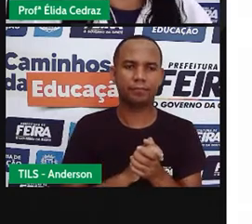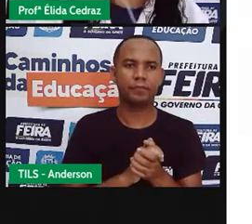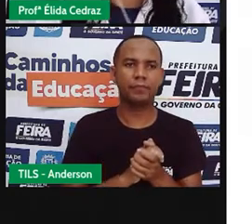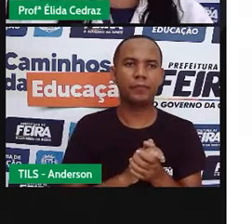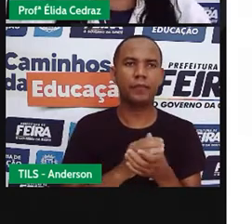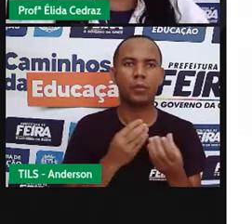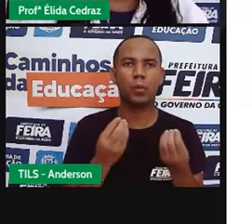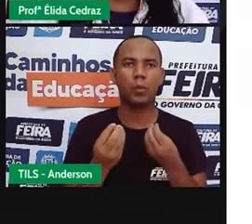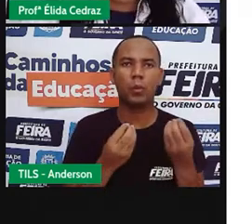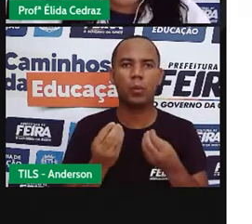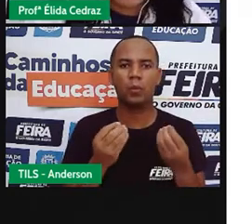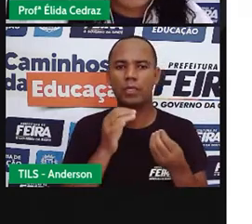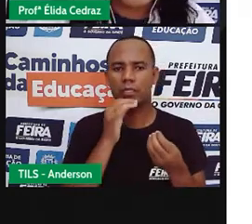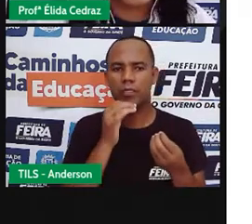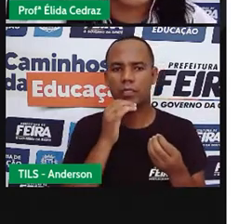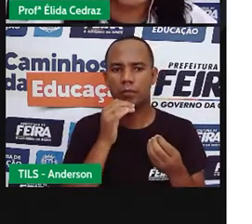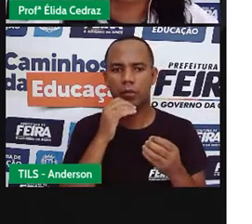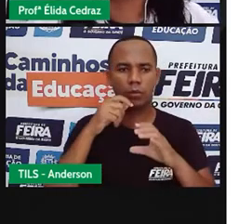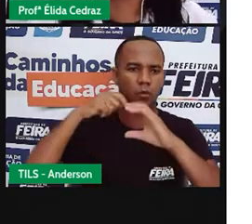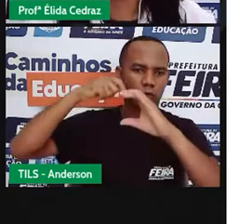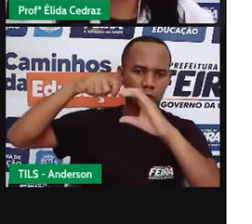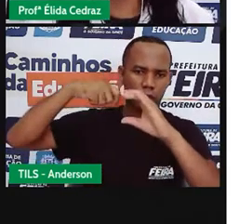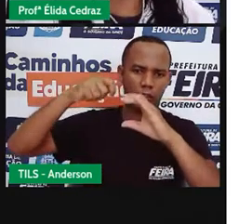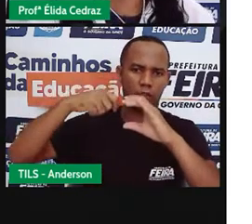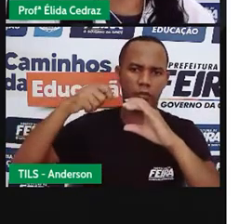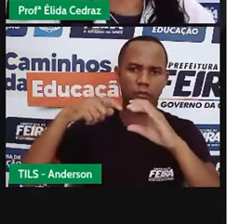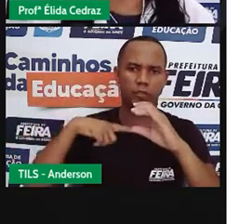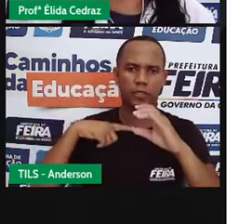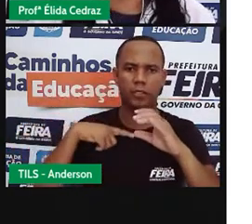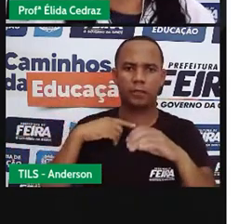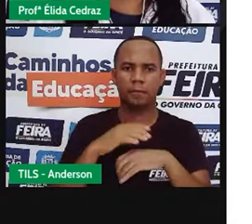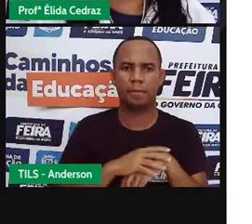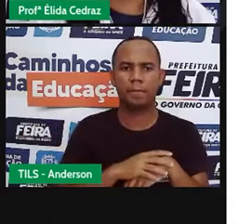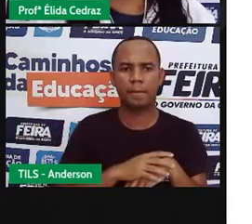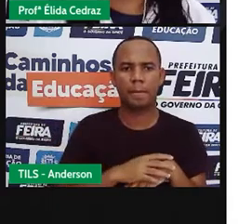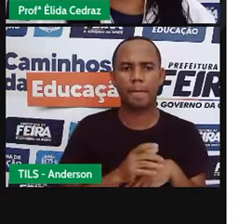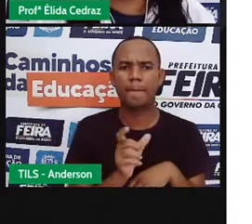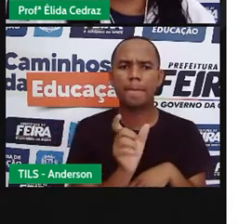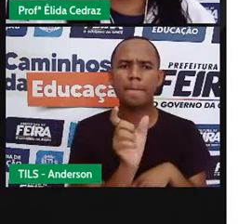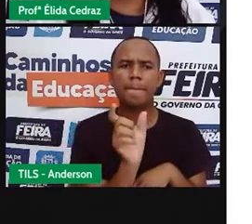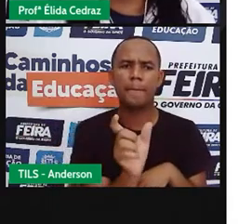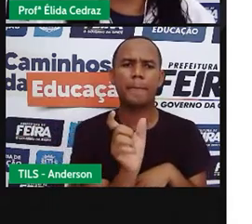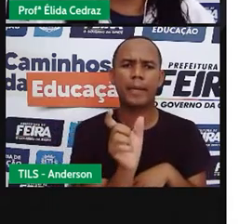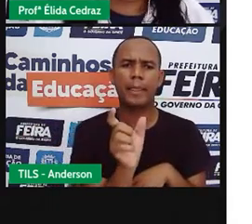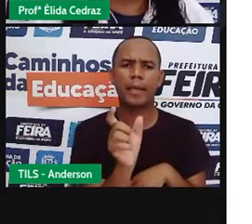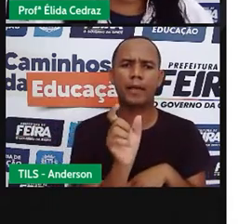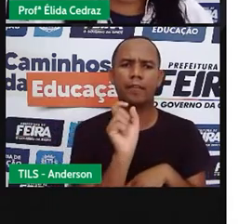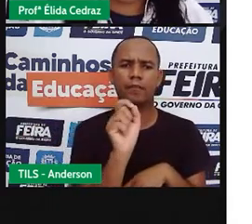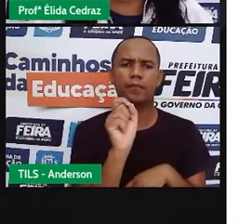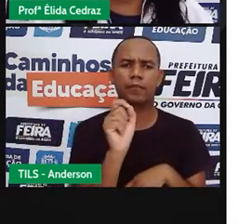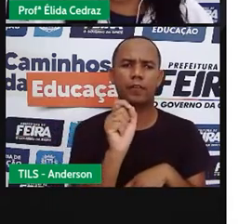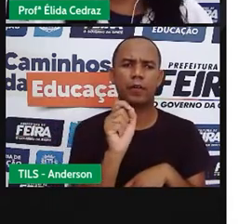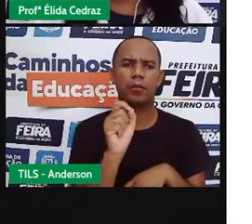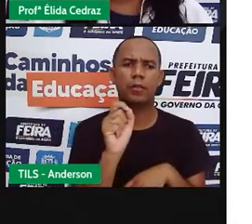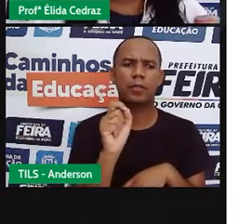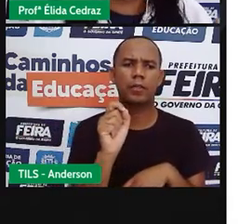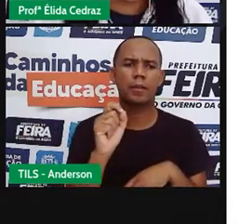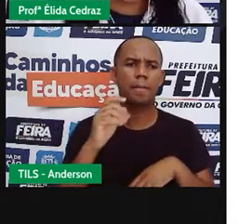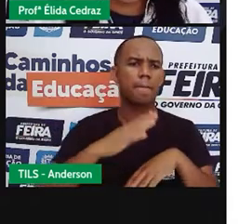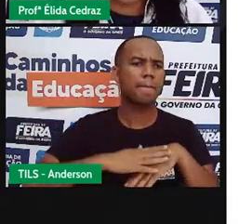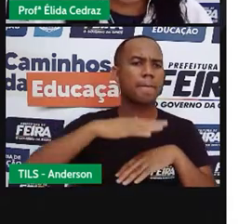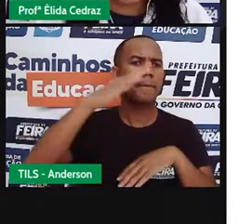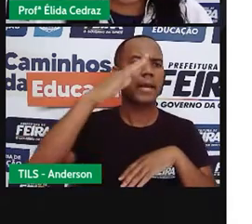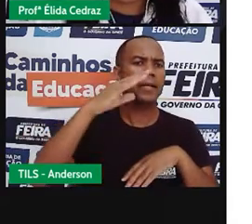como se ele criasse vida, entendeu? As palavras em destaque no texto. É padrão, como no